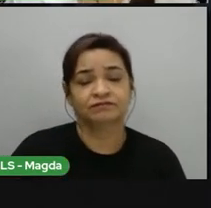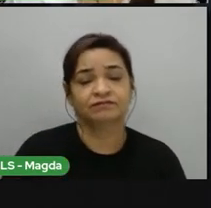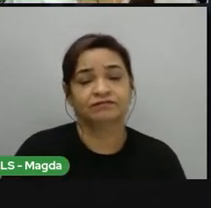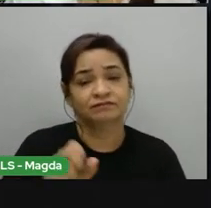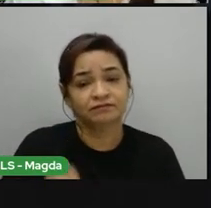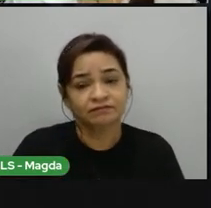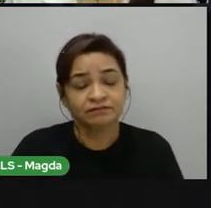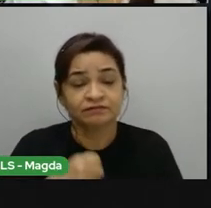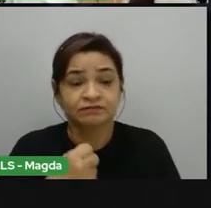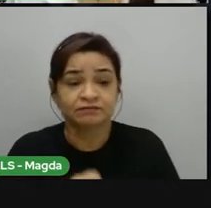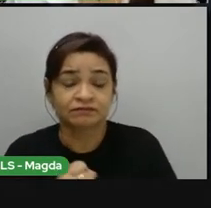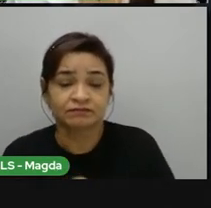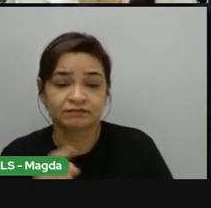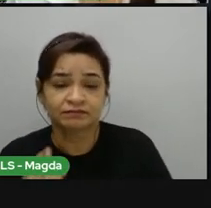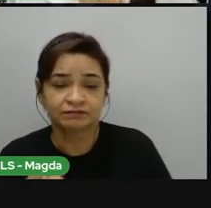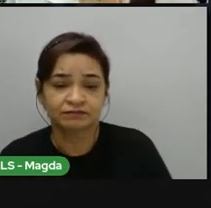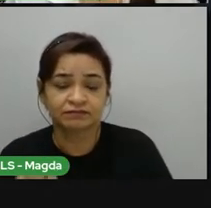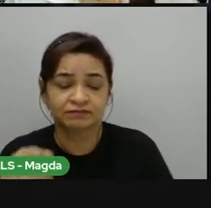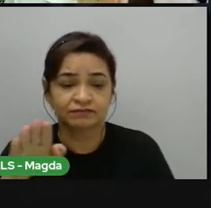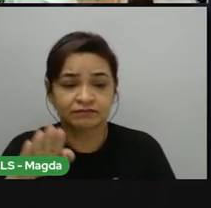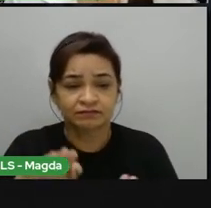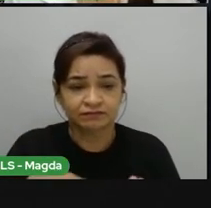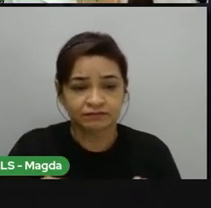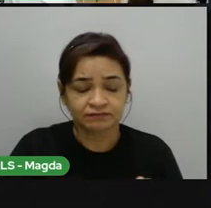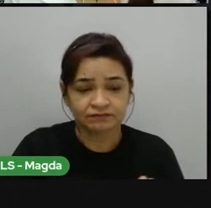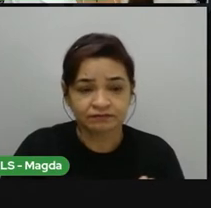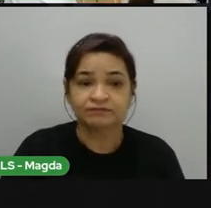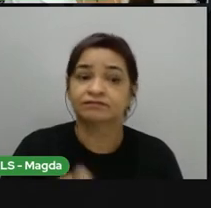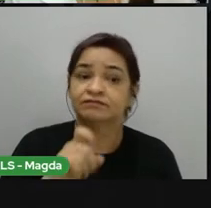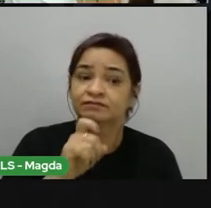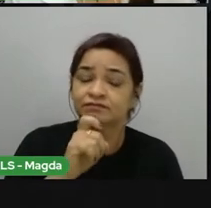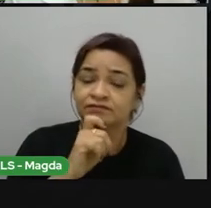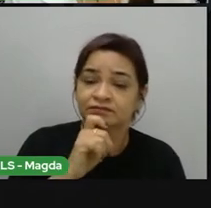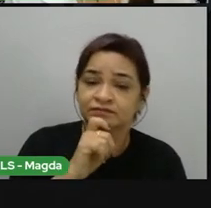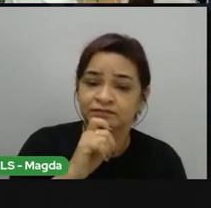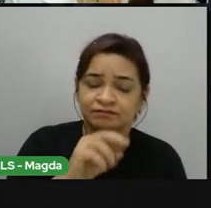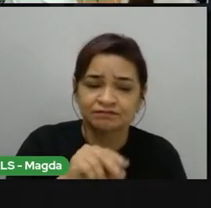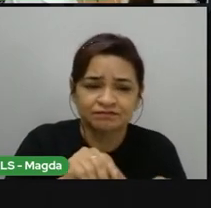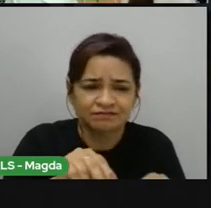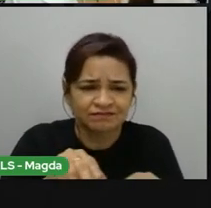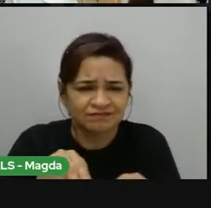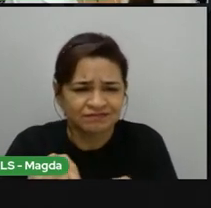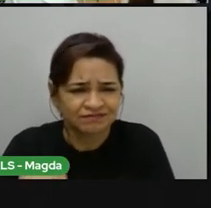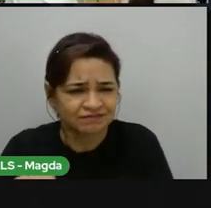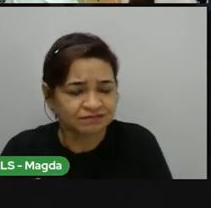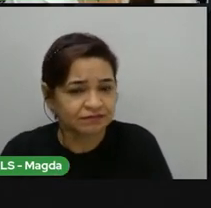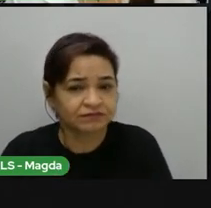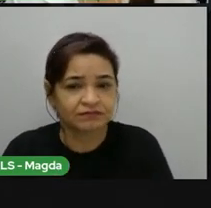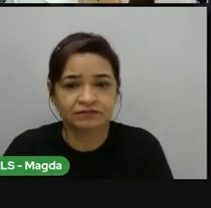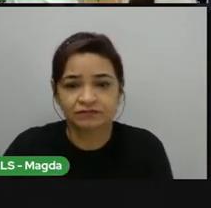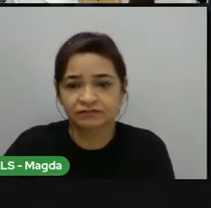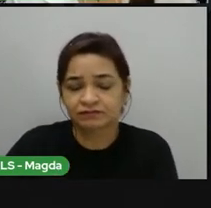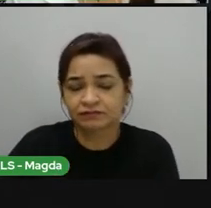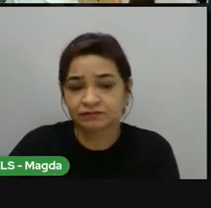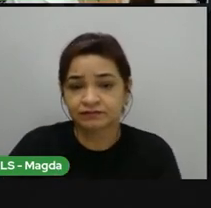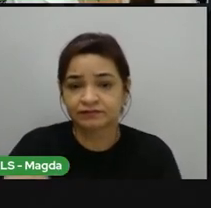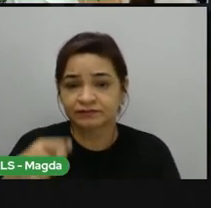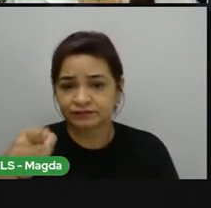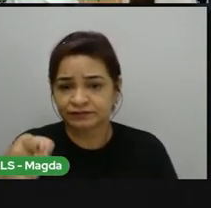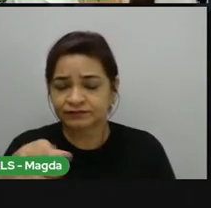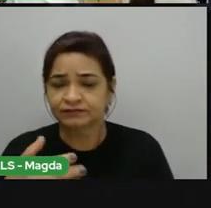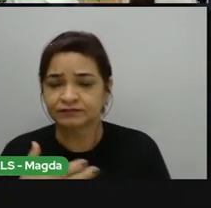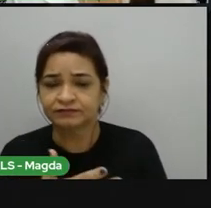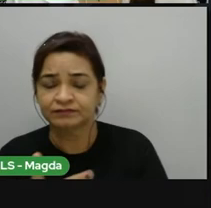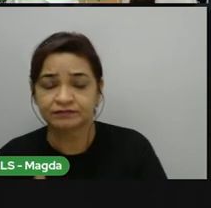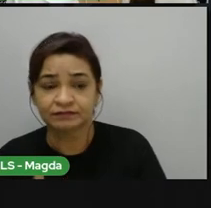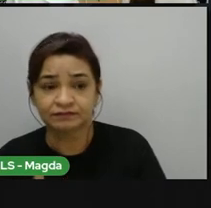no clima semiárido, há baixos índices de umidade e o solo é pobre em nutrientes. A cidade de Cabaceiras é a que menos